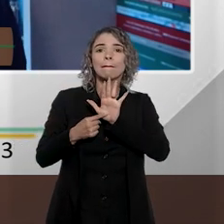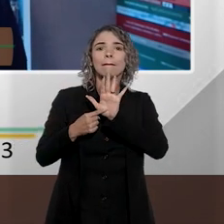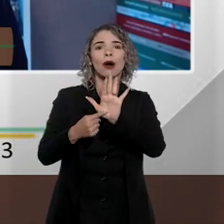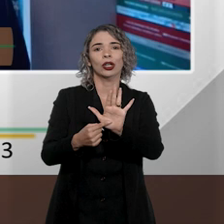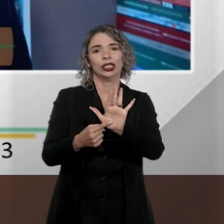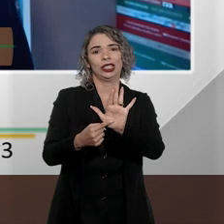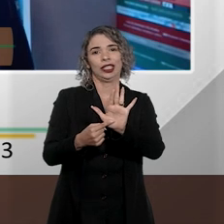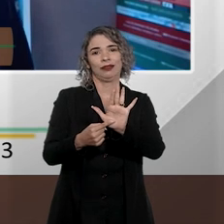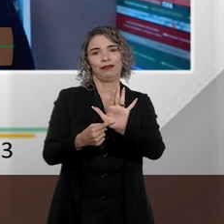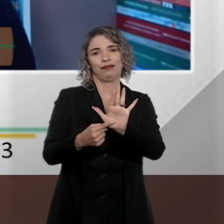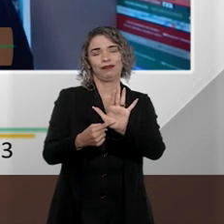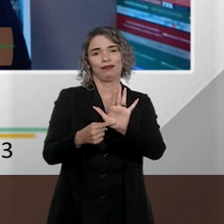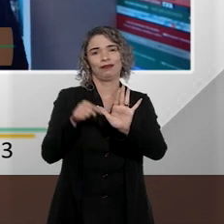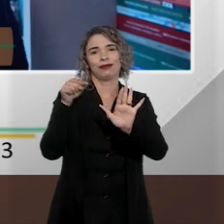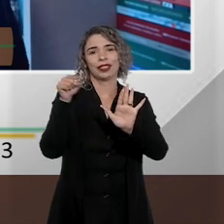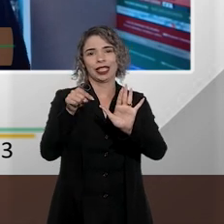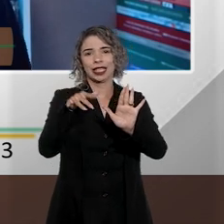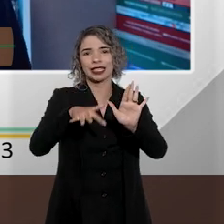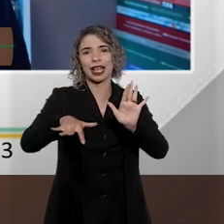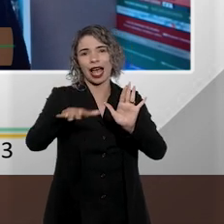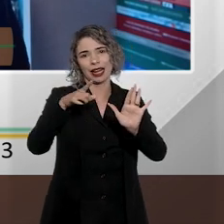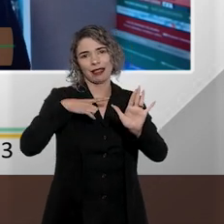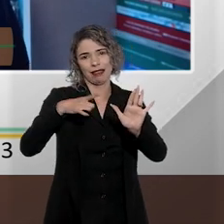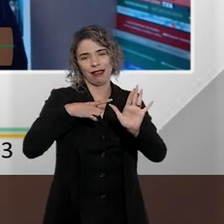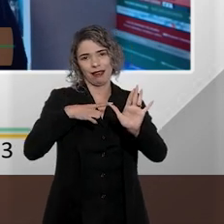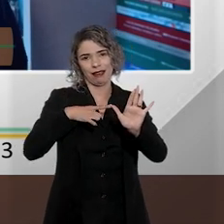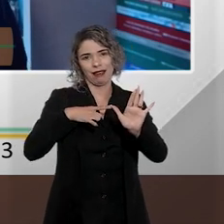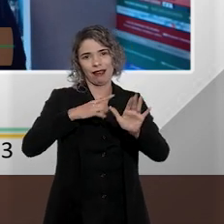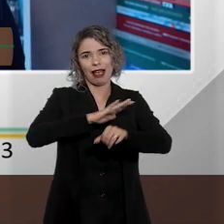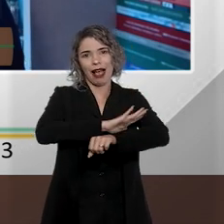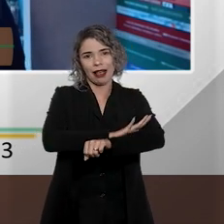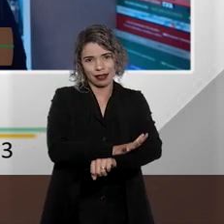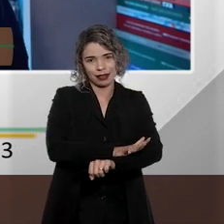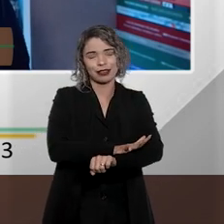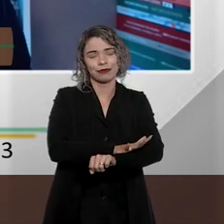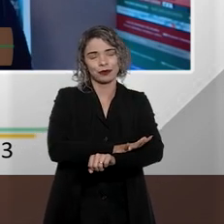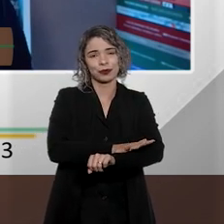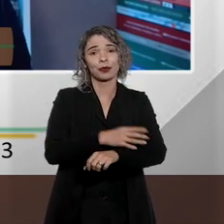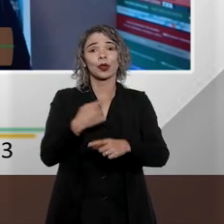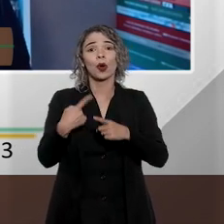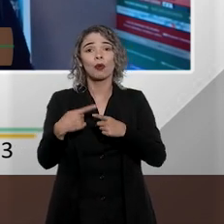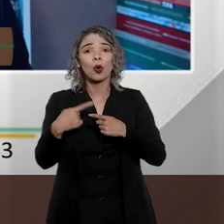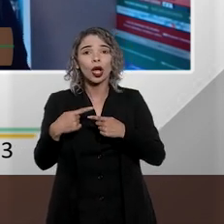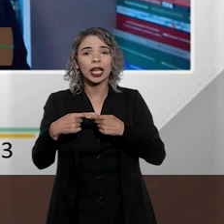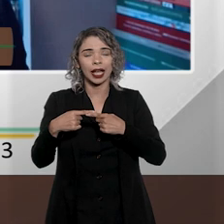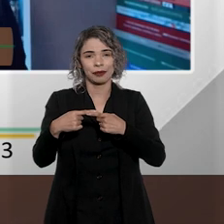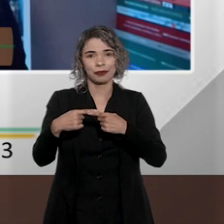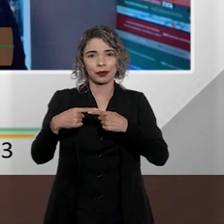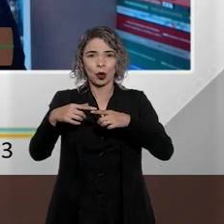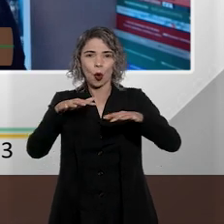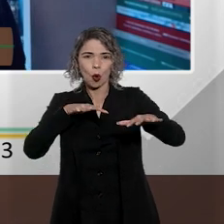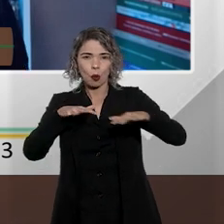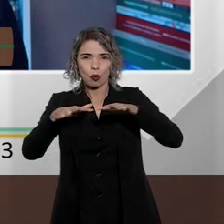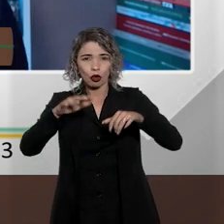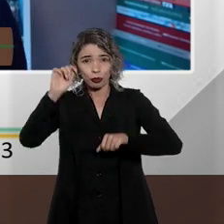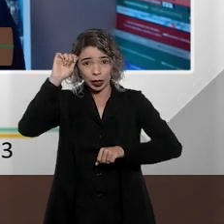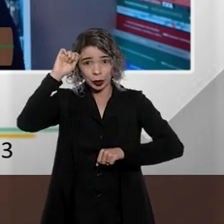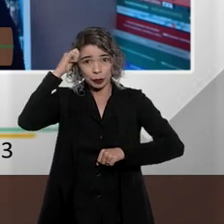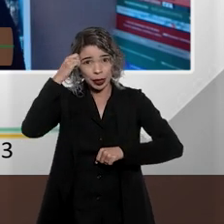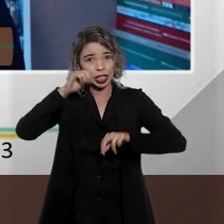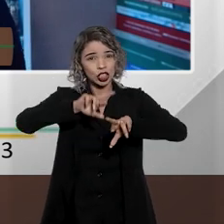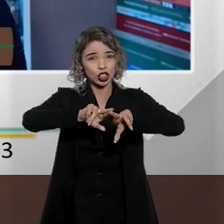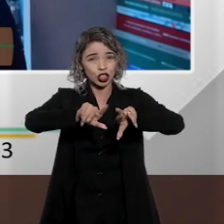realmente isso nesses espaços de debate. Porque, de fato, o movimento negro, e até me corrijo, os